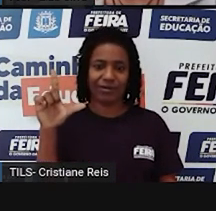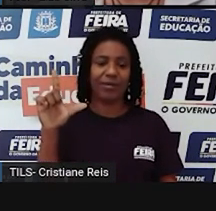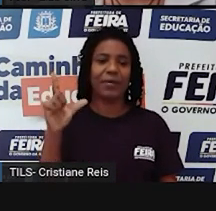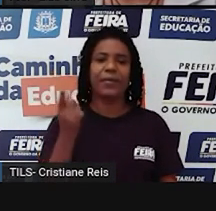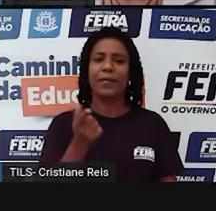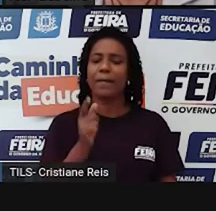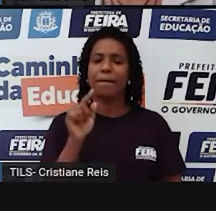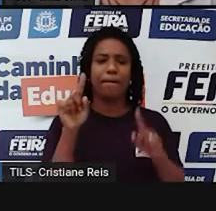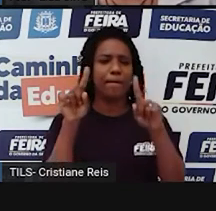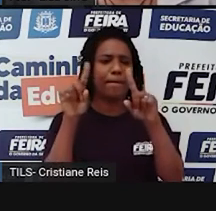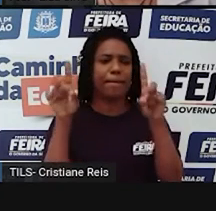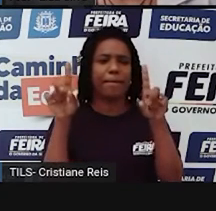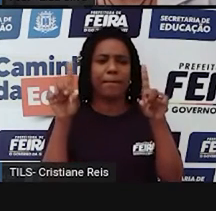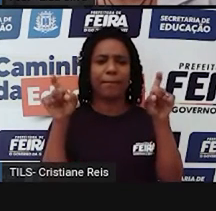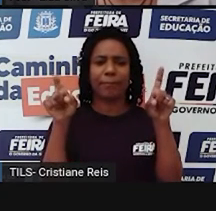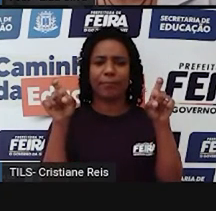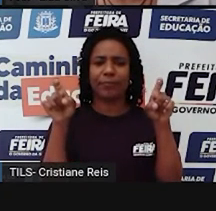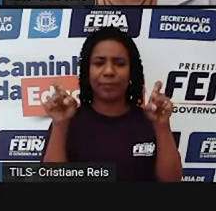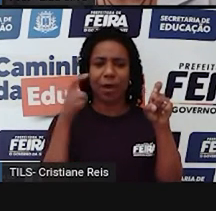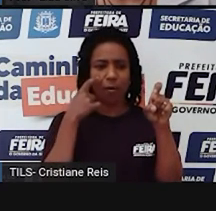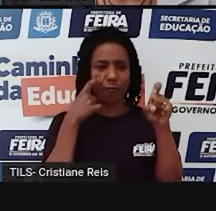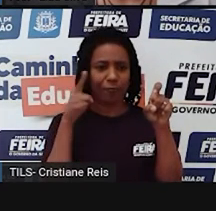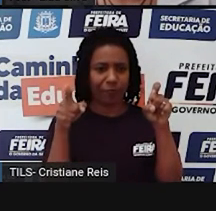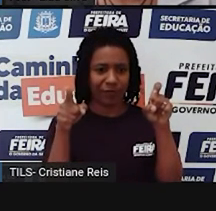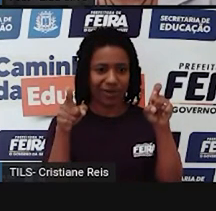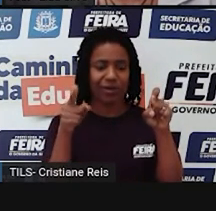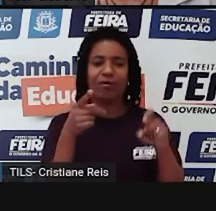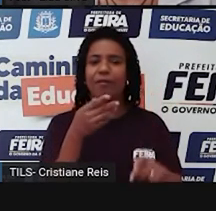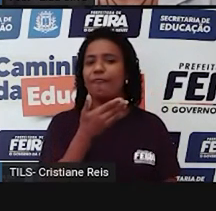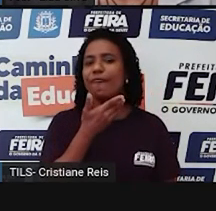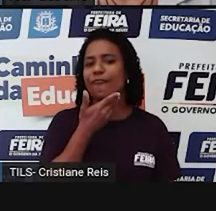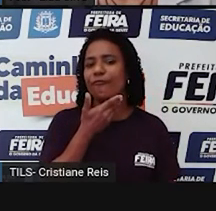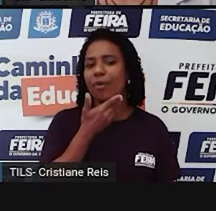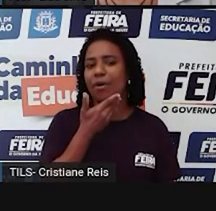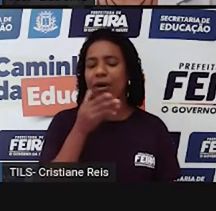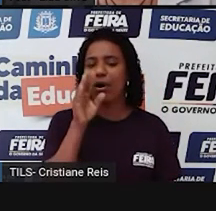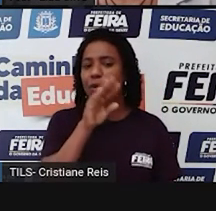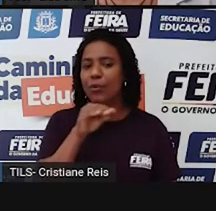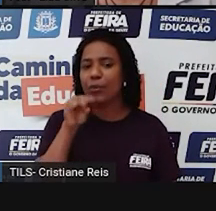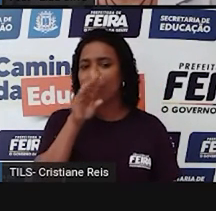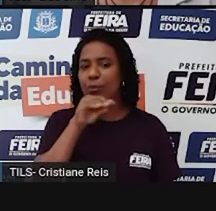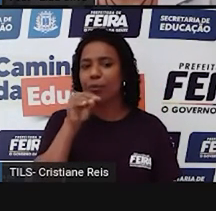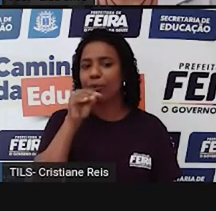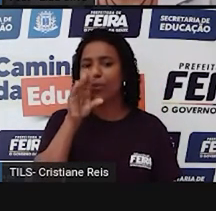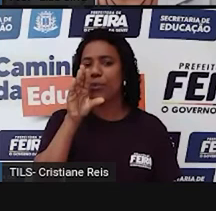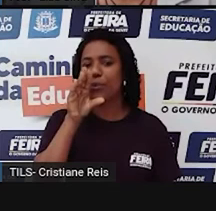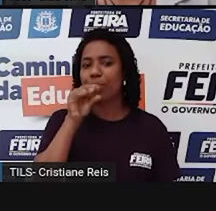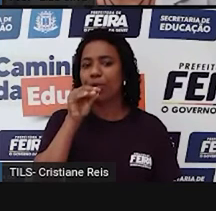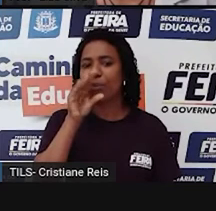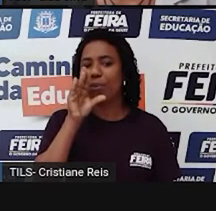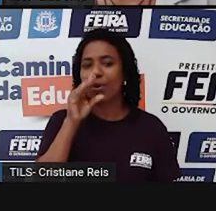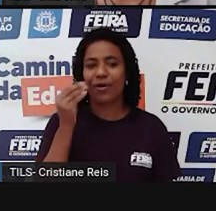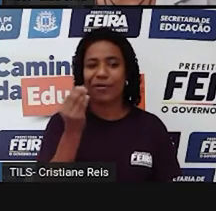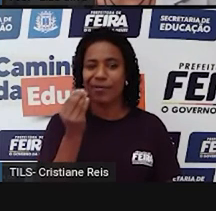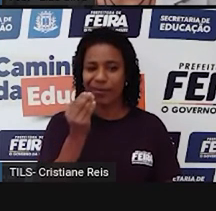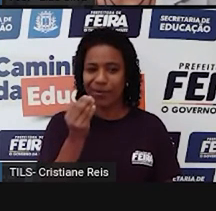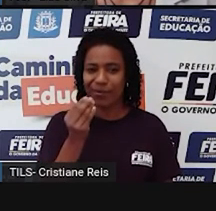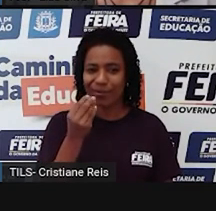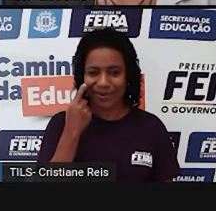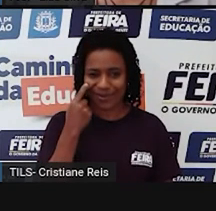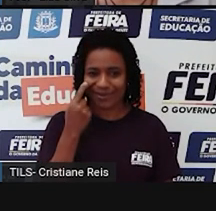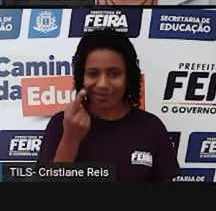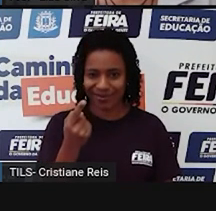pronunciar a palavra Vejam aqui Skill Logo depois nós temos o significado